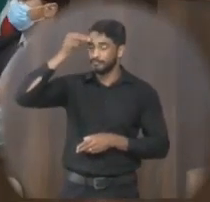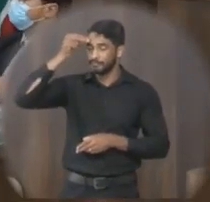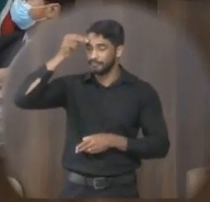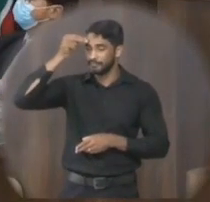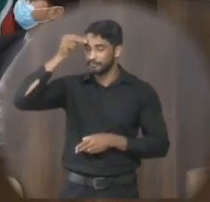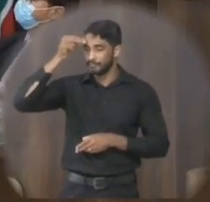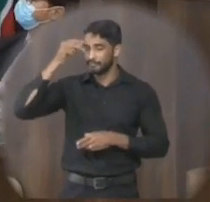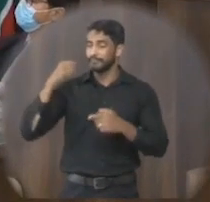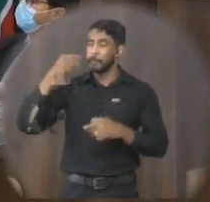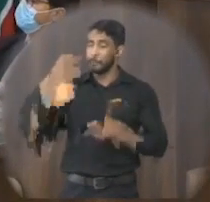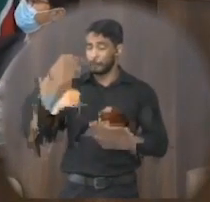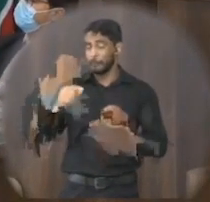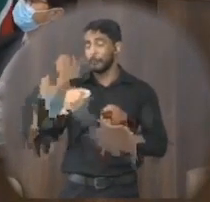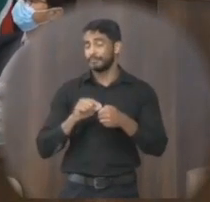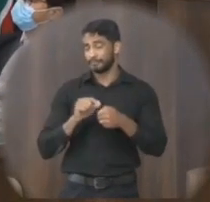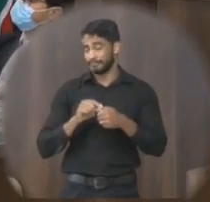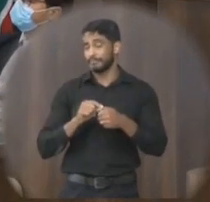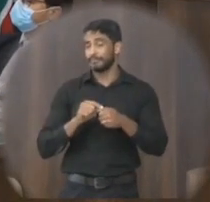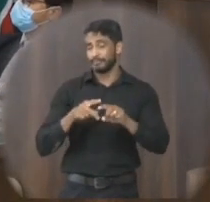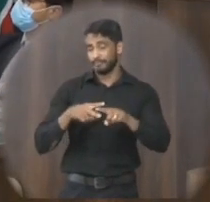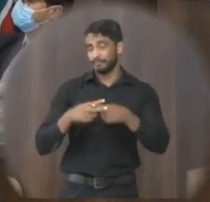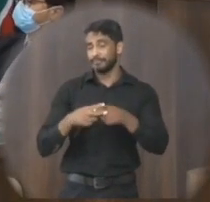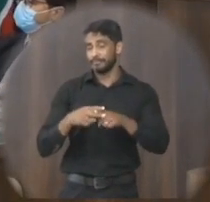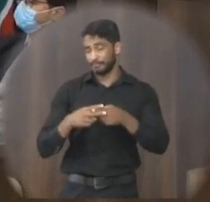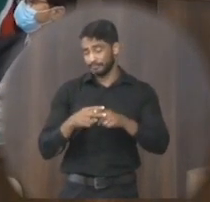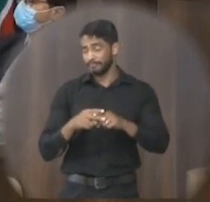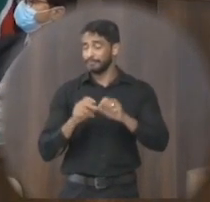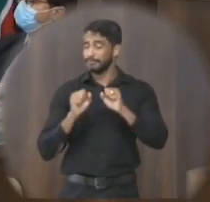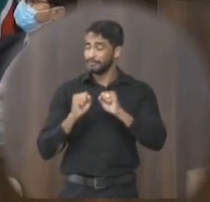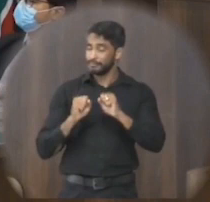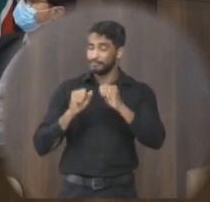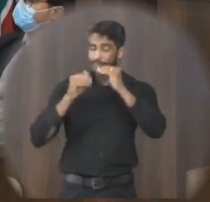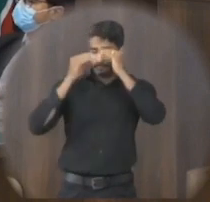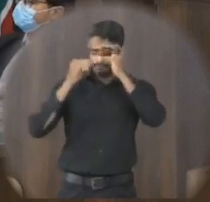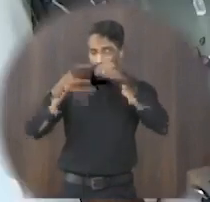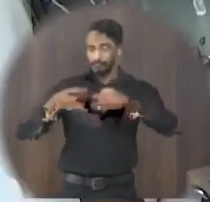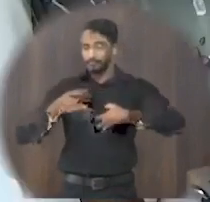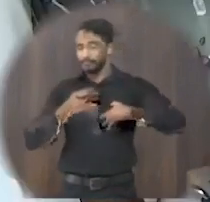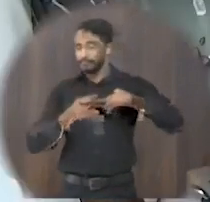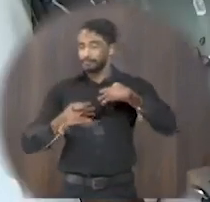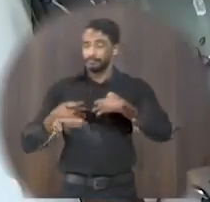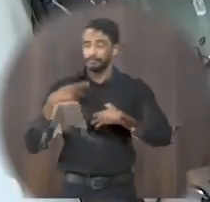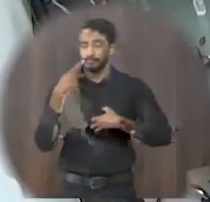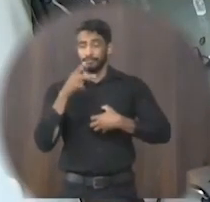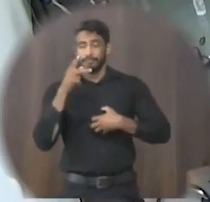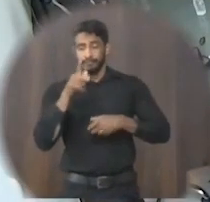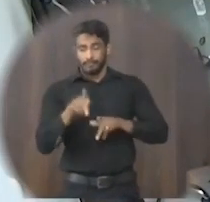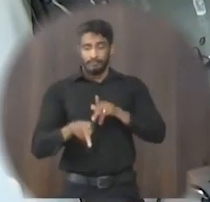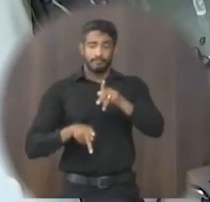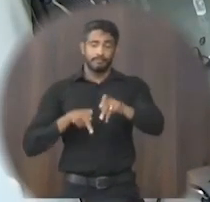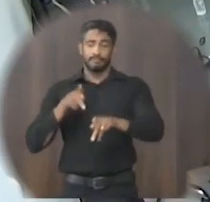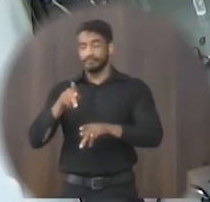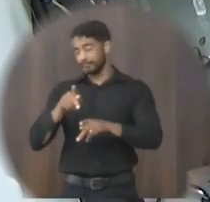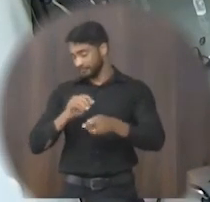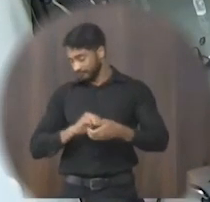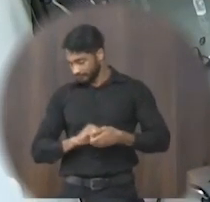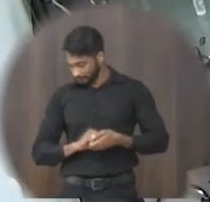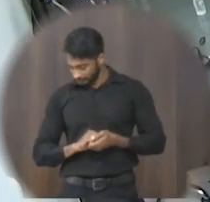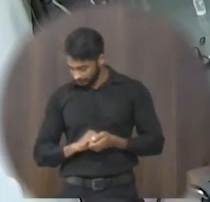as providências que se fizeram necessárias para que possamos atender os anseios e reivindicações da nossa população